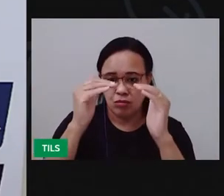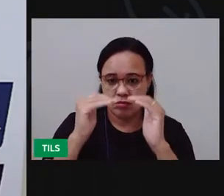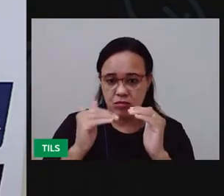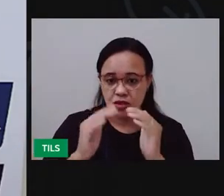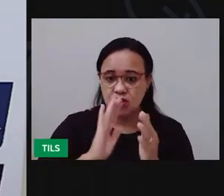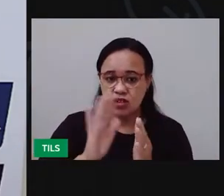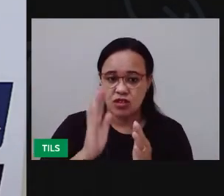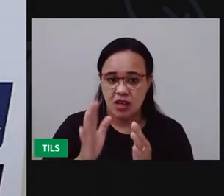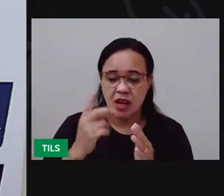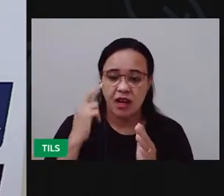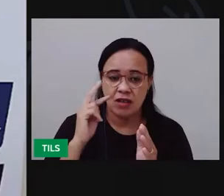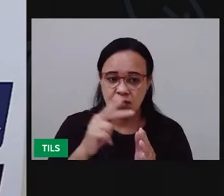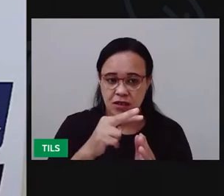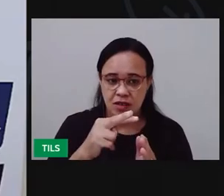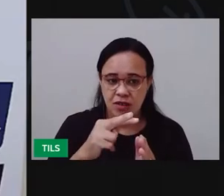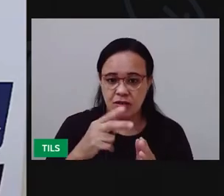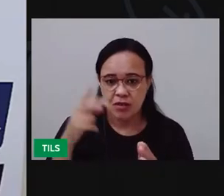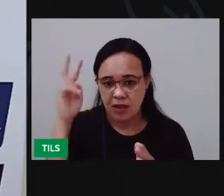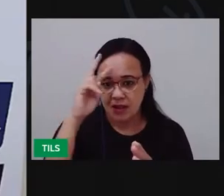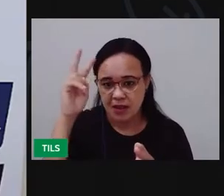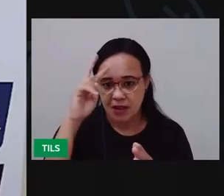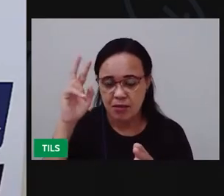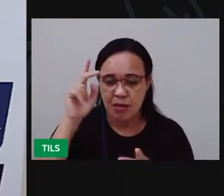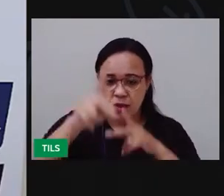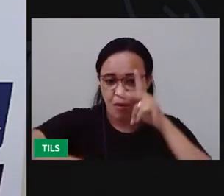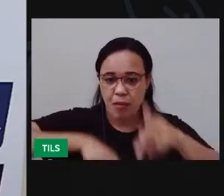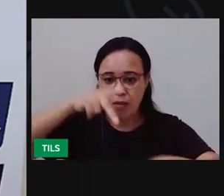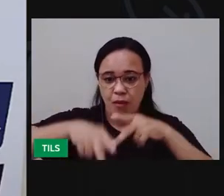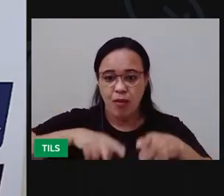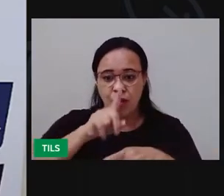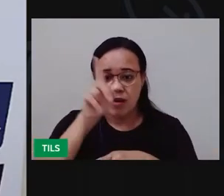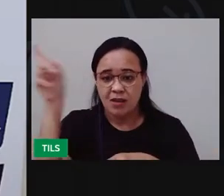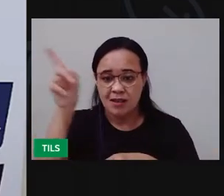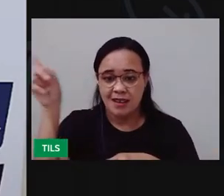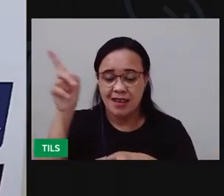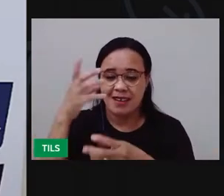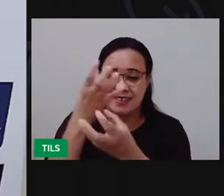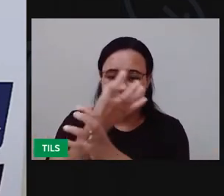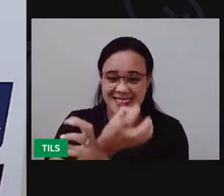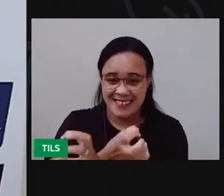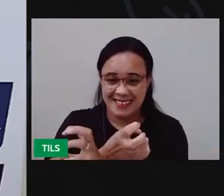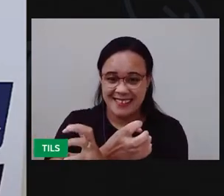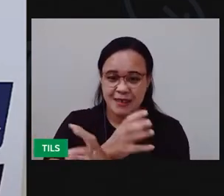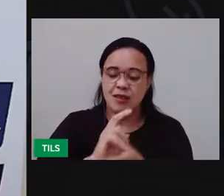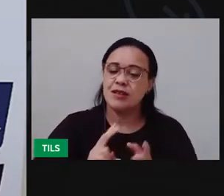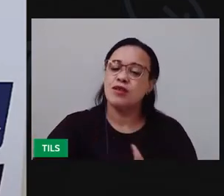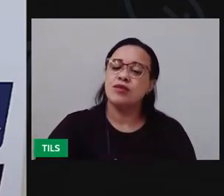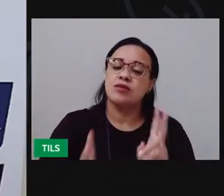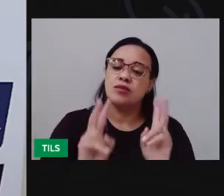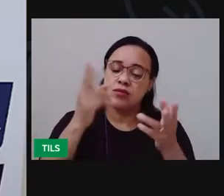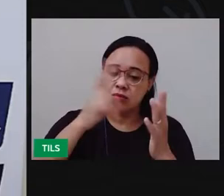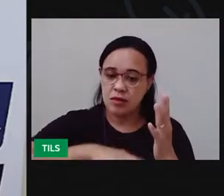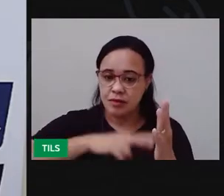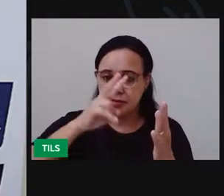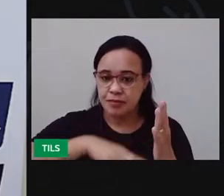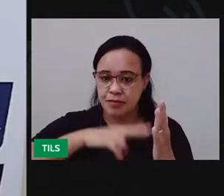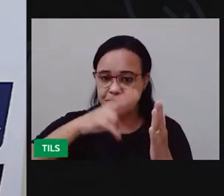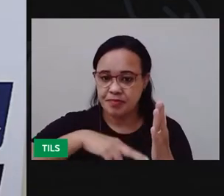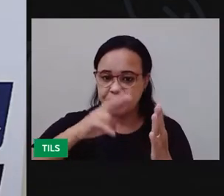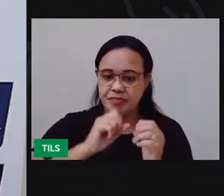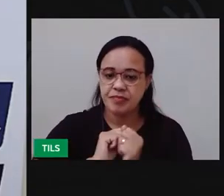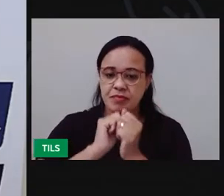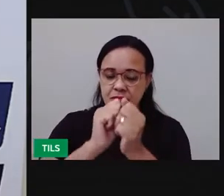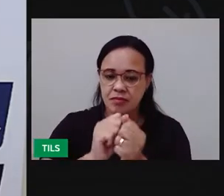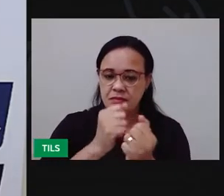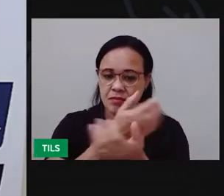aqui, ó? O povo lá do sertão. Quero continuar com essa leitura junto